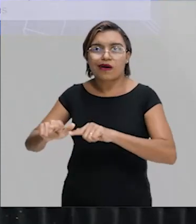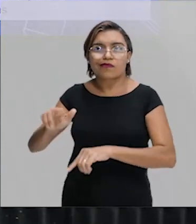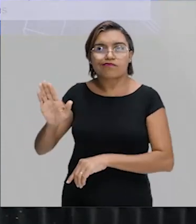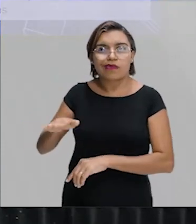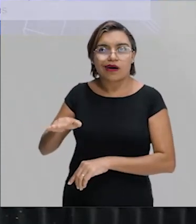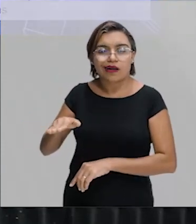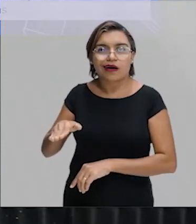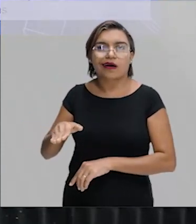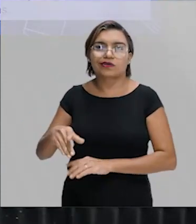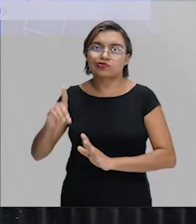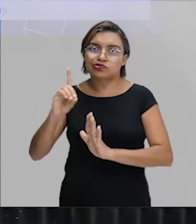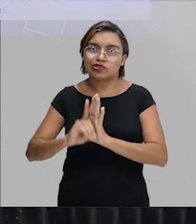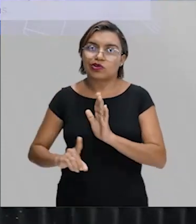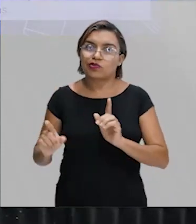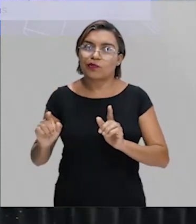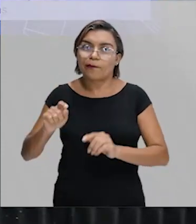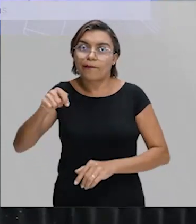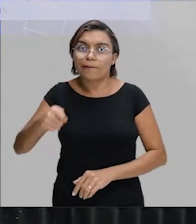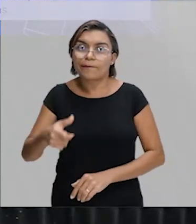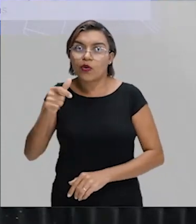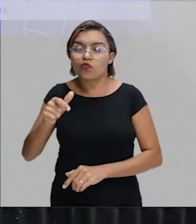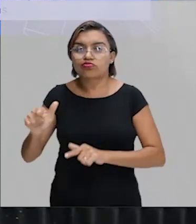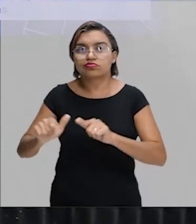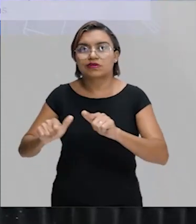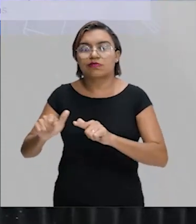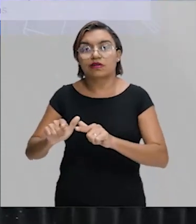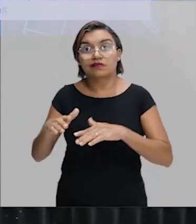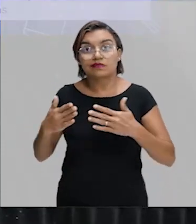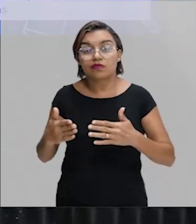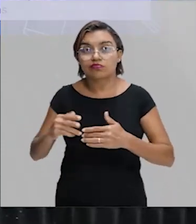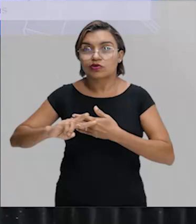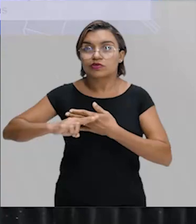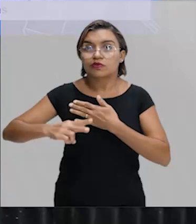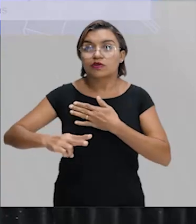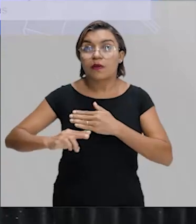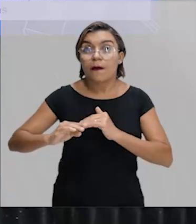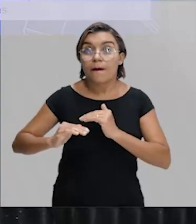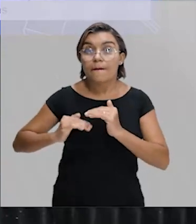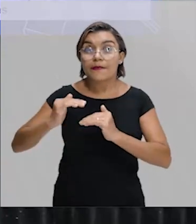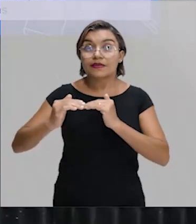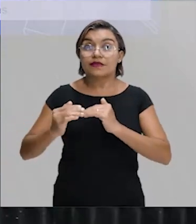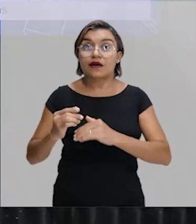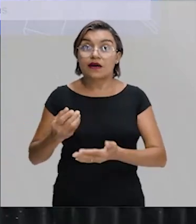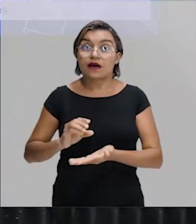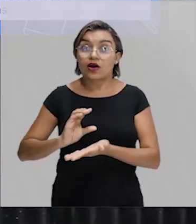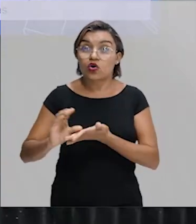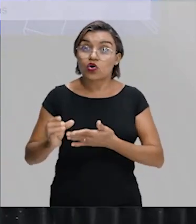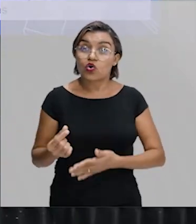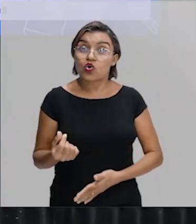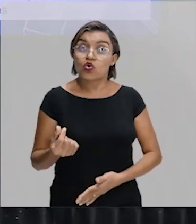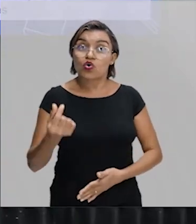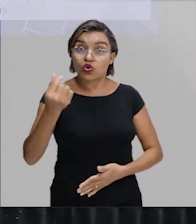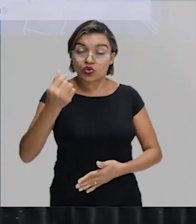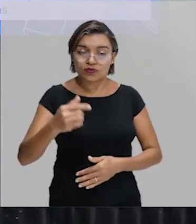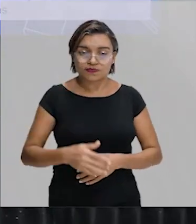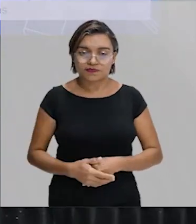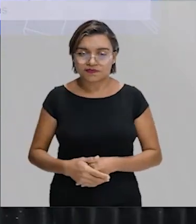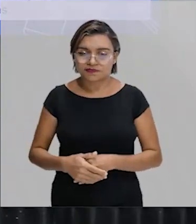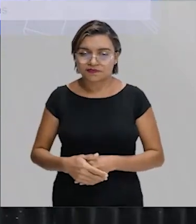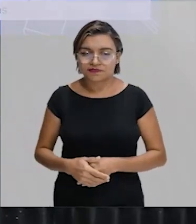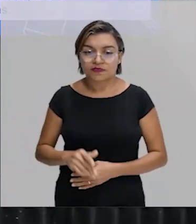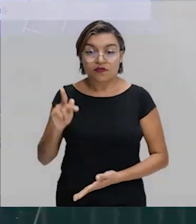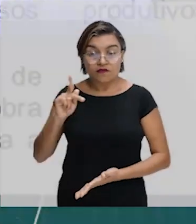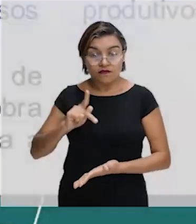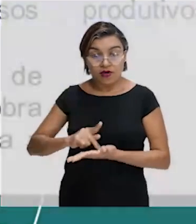tenho poucos direitos trabalhistas, e eu posso, consequentemente, aumentar a minha margem de lucro. Então, isso aqui é verdade. Não é a